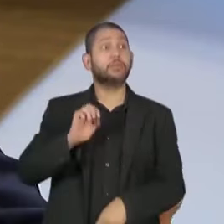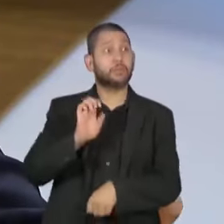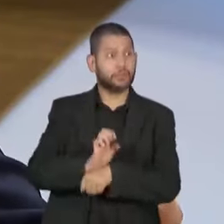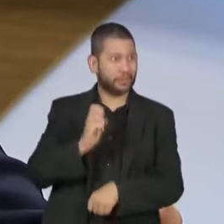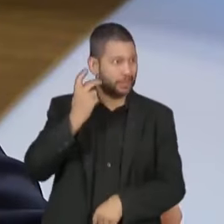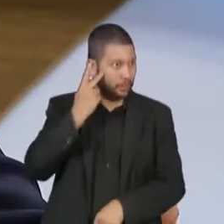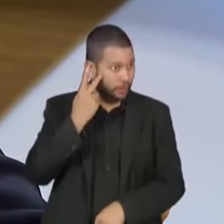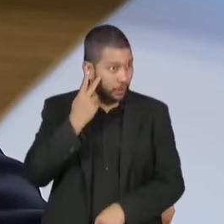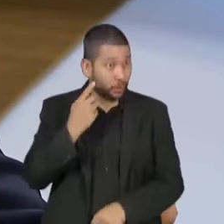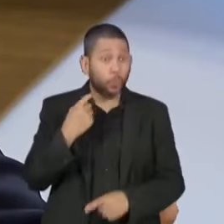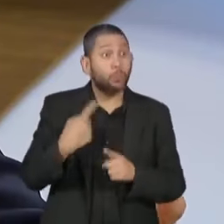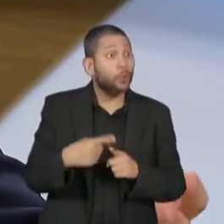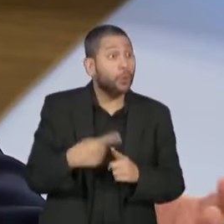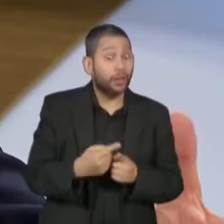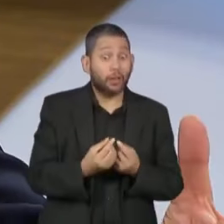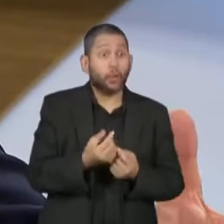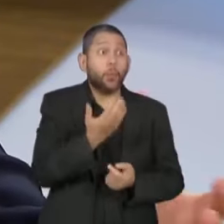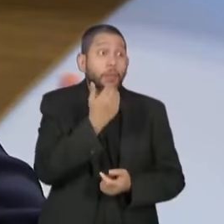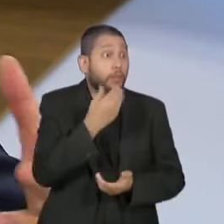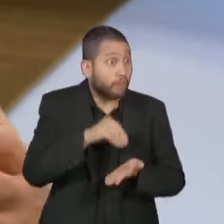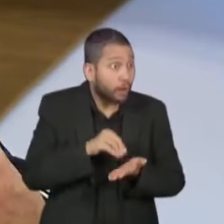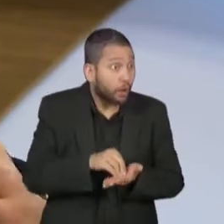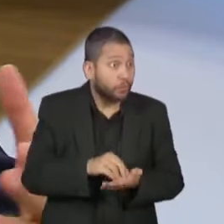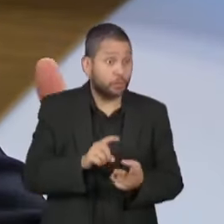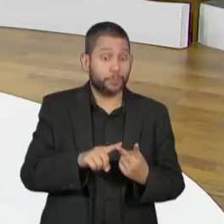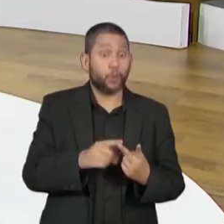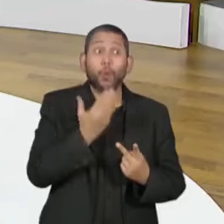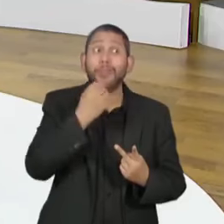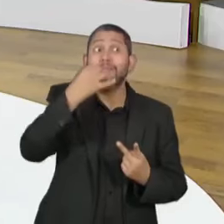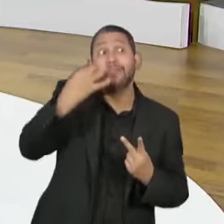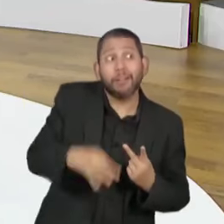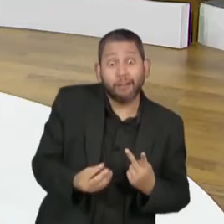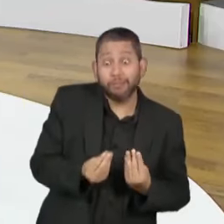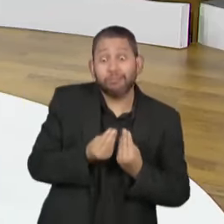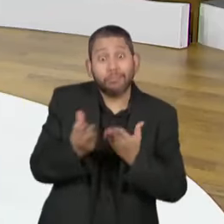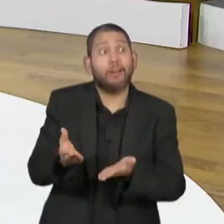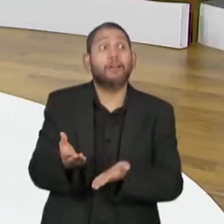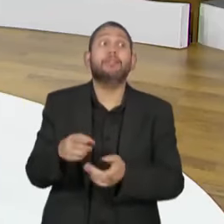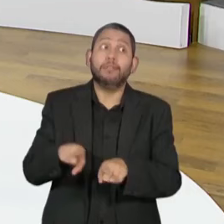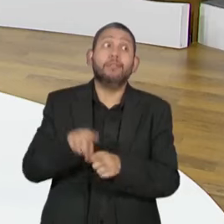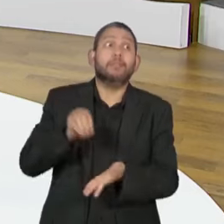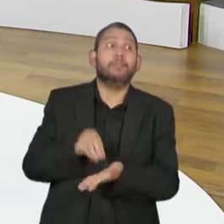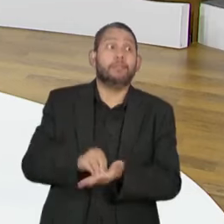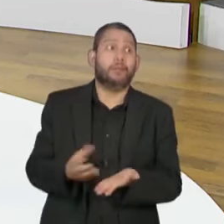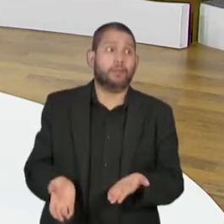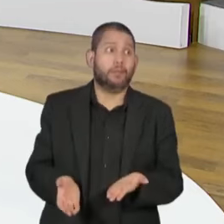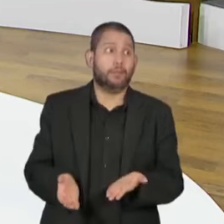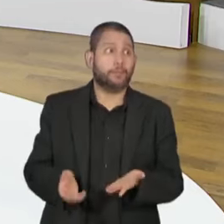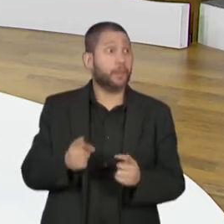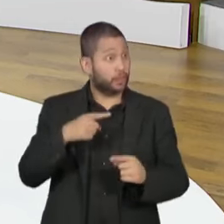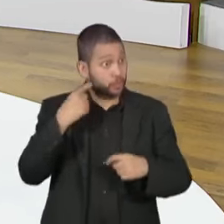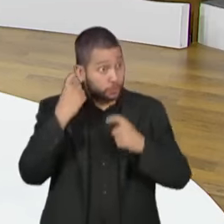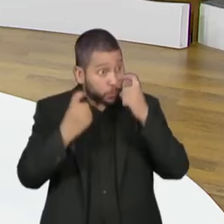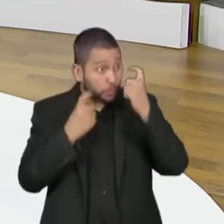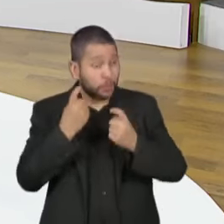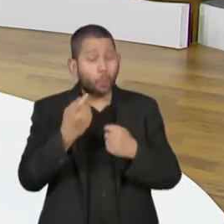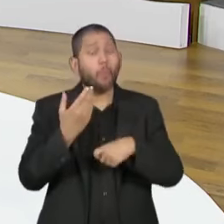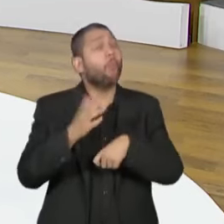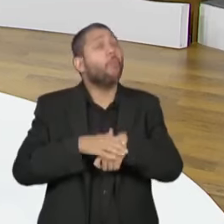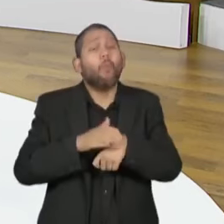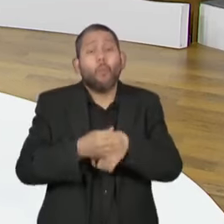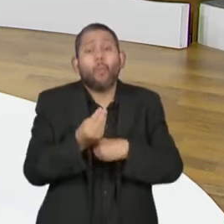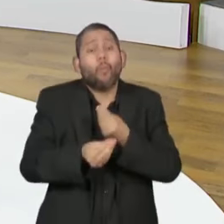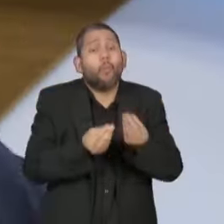ou não tem a comida certa. Então, a preocupação de saber como é que tem que fazer, tem